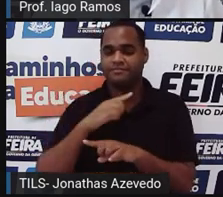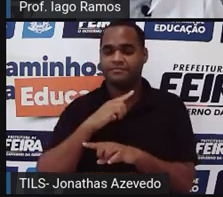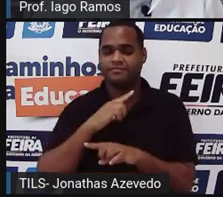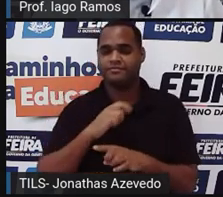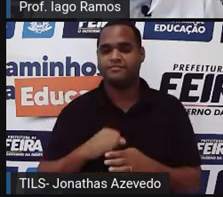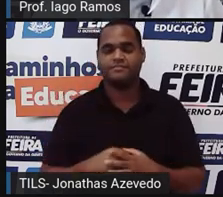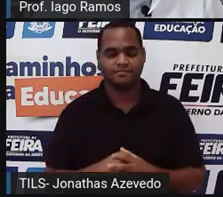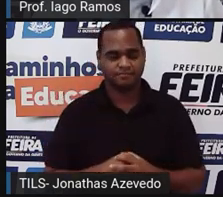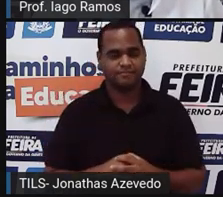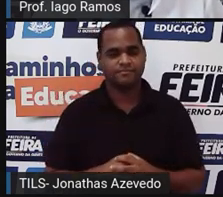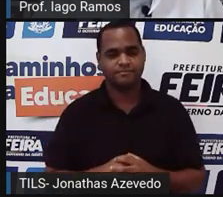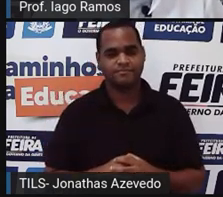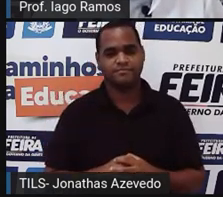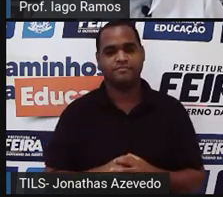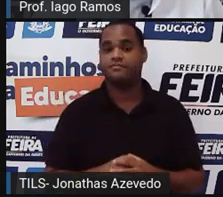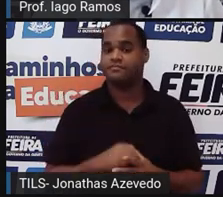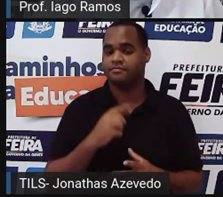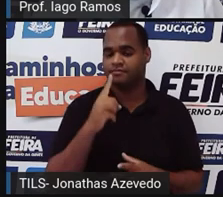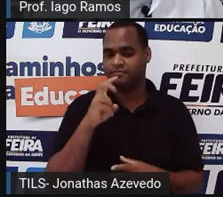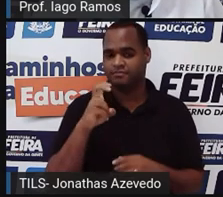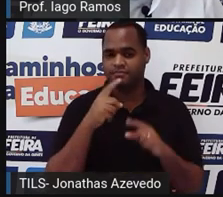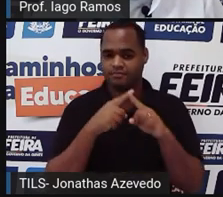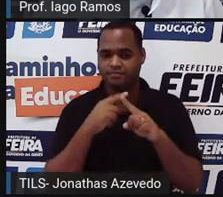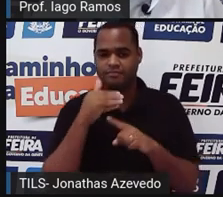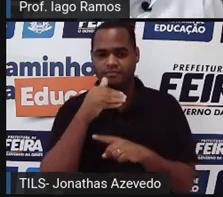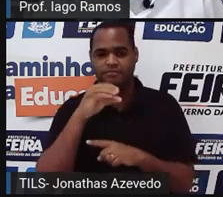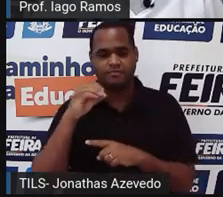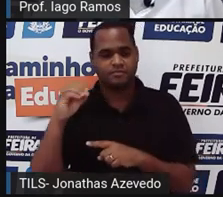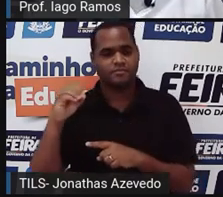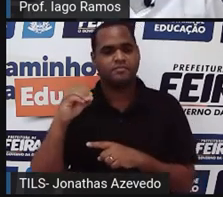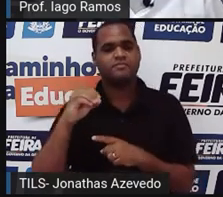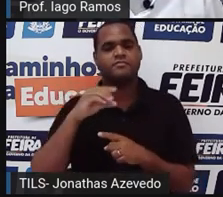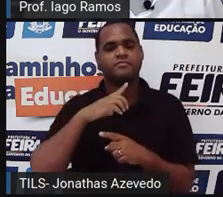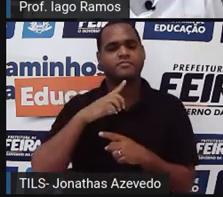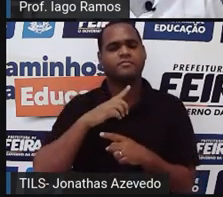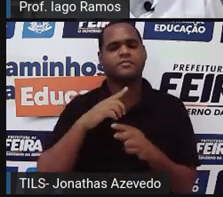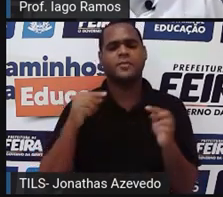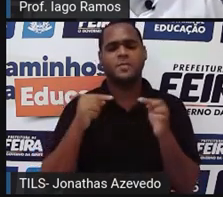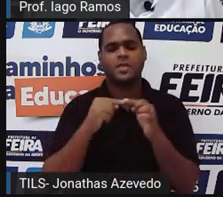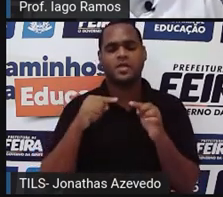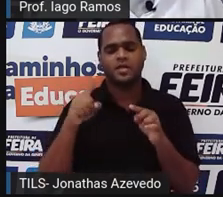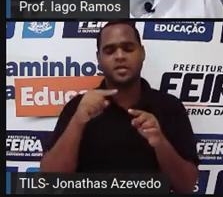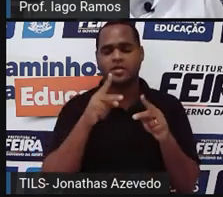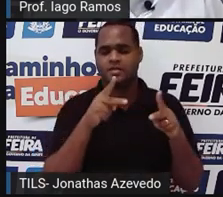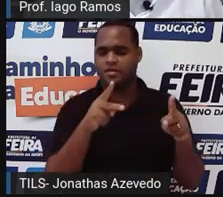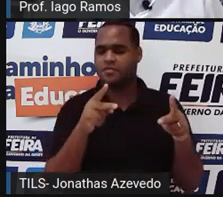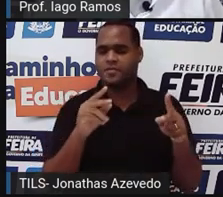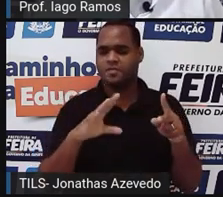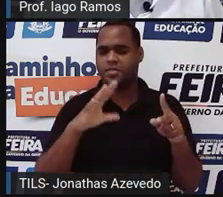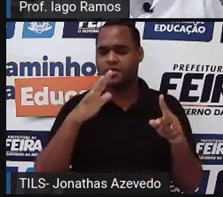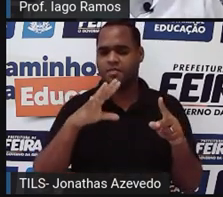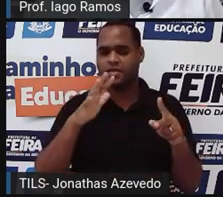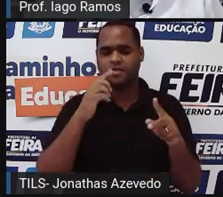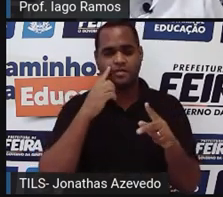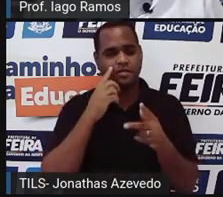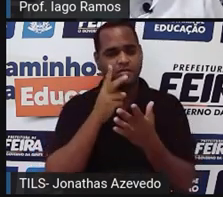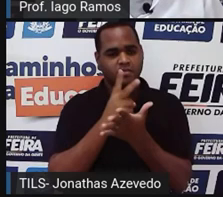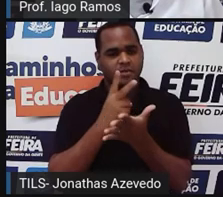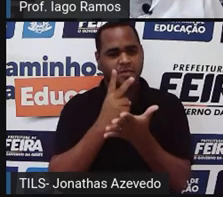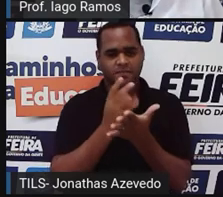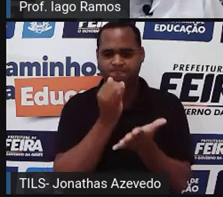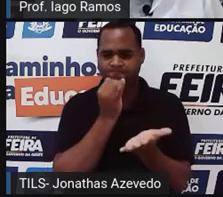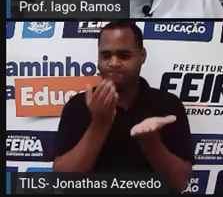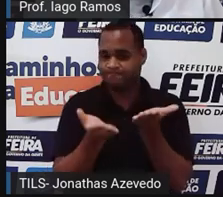15 vezes 100 também vai dar 1.500. Então, isso sempre acontece em uma proporção.